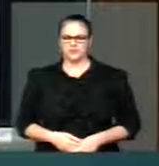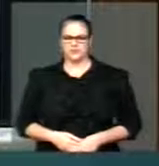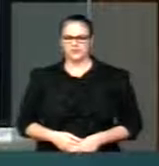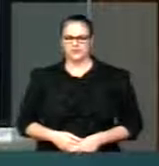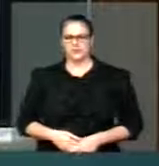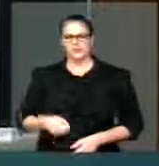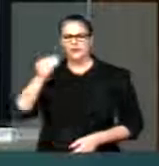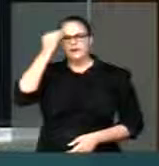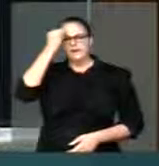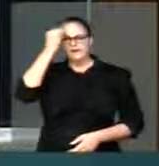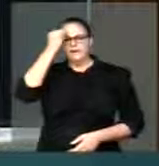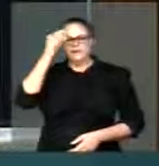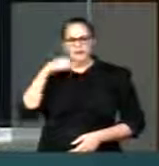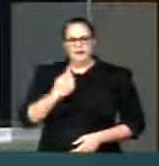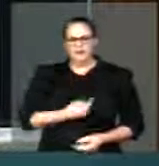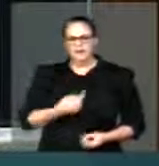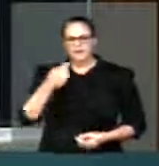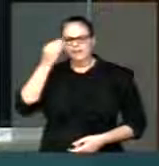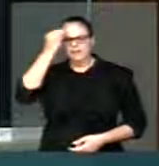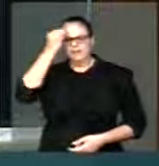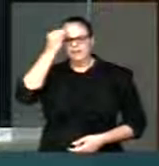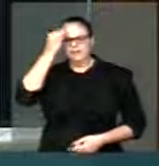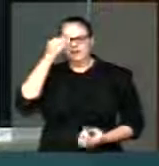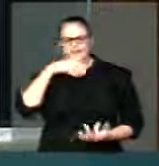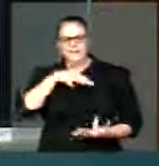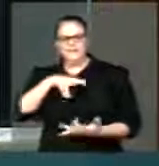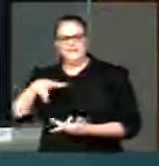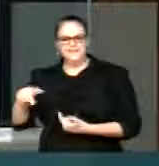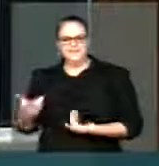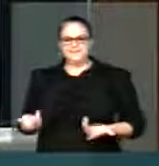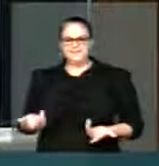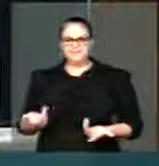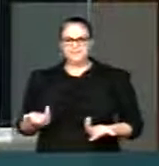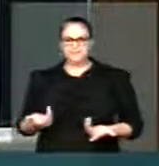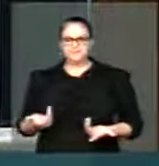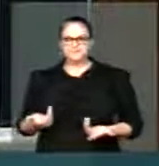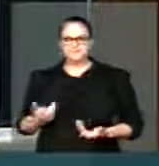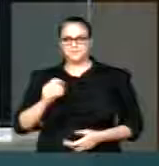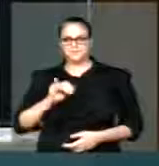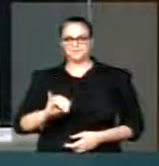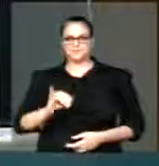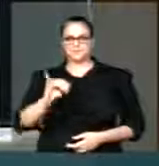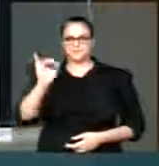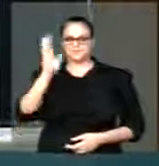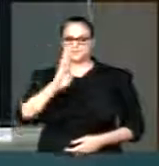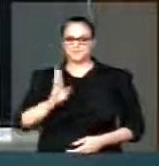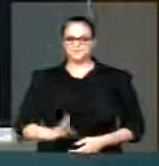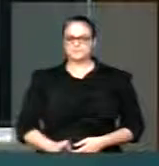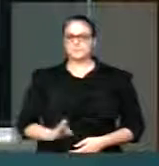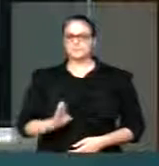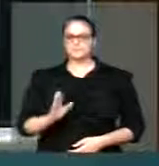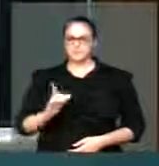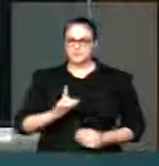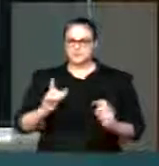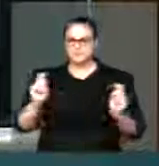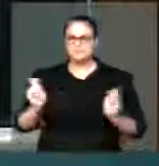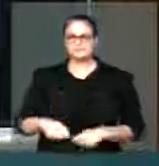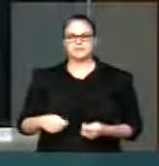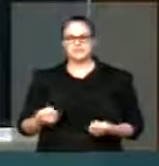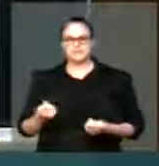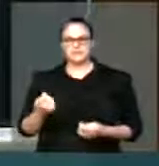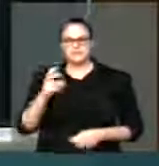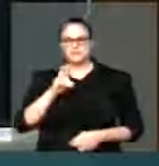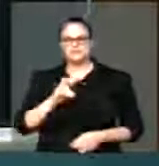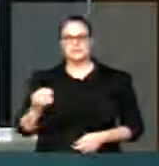os causadores da crise que o Brasil enfrenta Na verdade estou mostrando aqui, Sr. Presidente Se o Brasil tivesse a competência de arrecadar parte desses